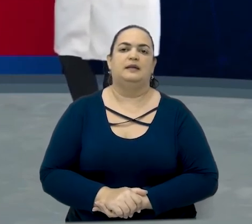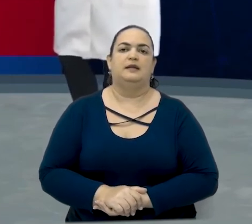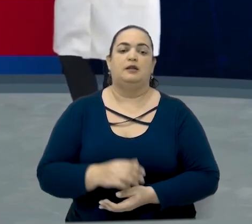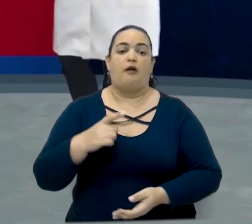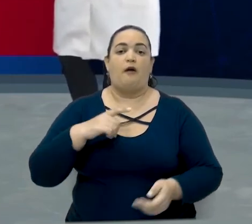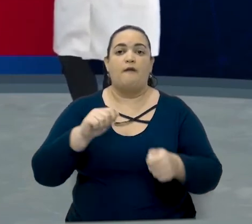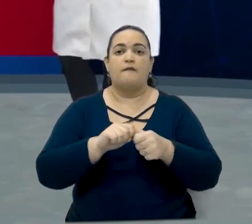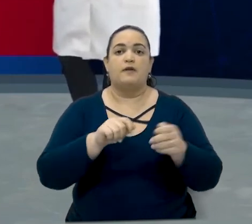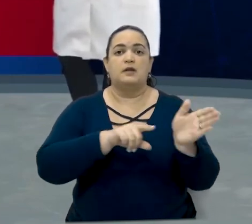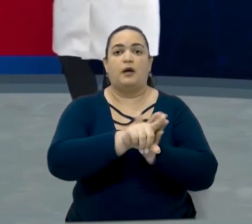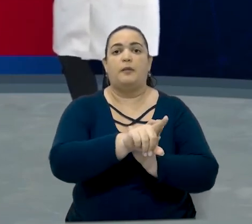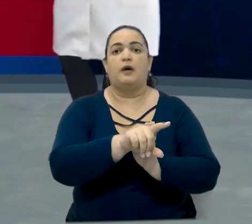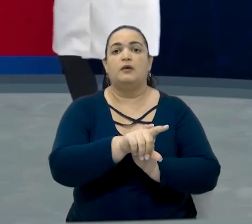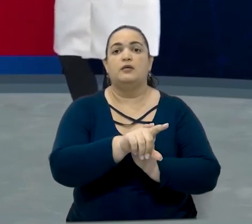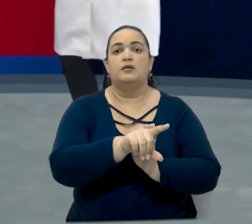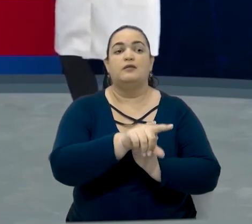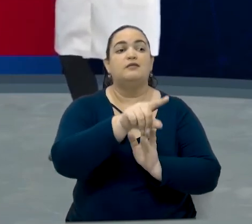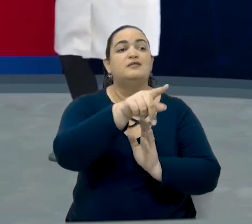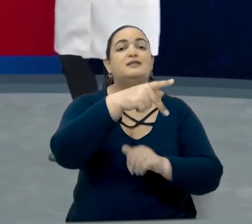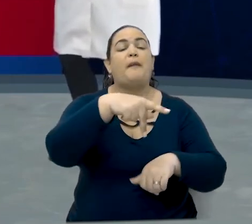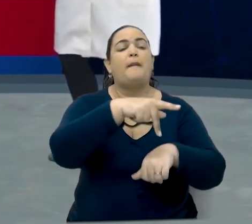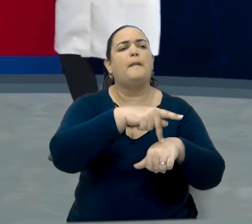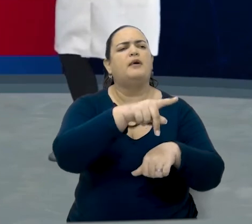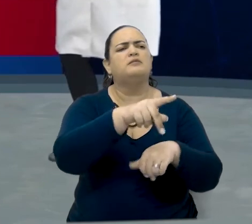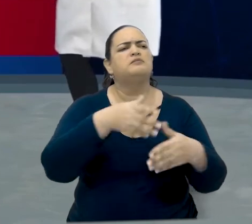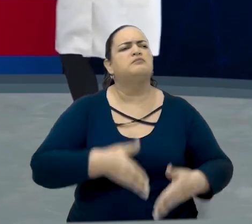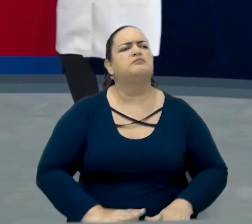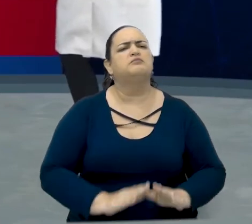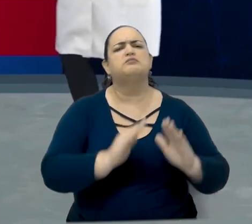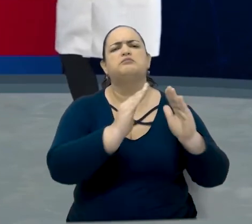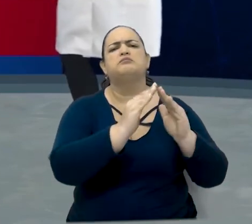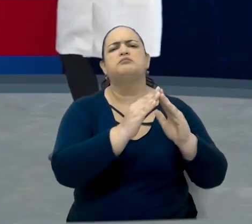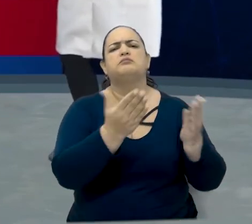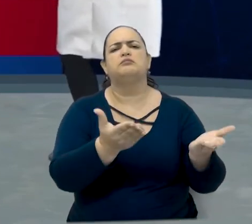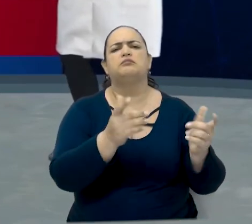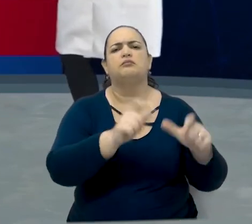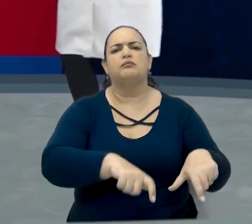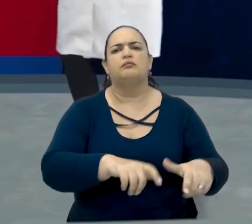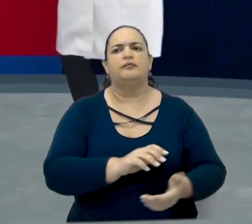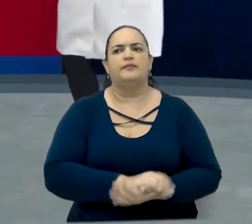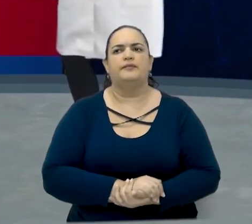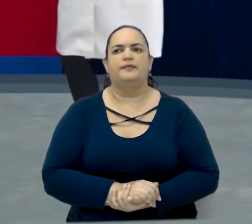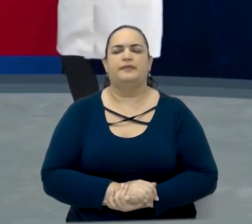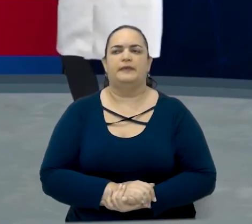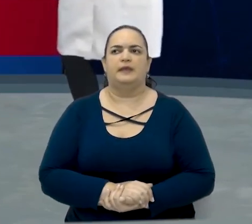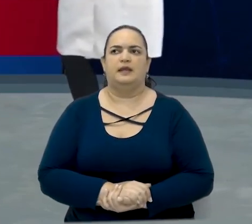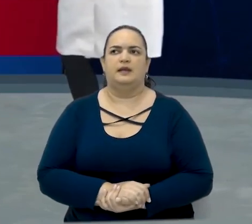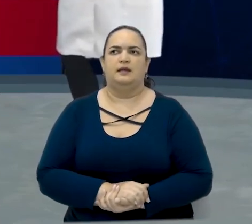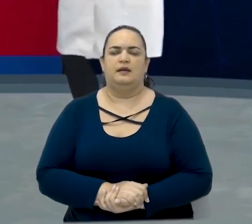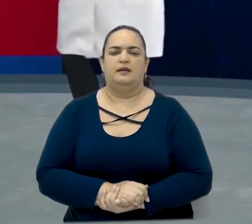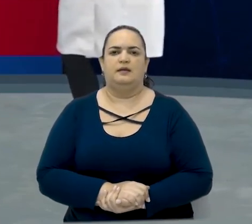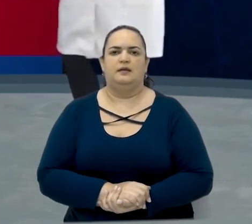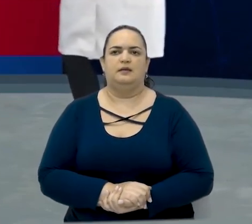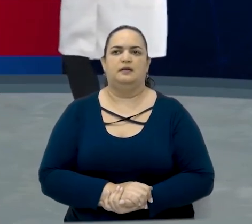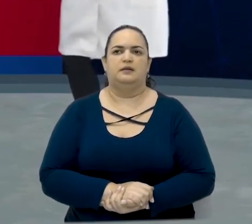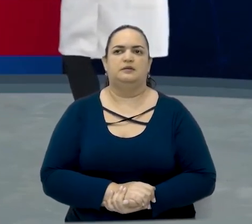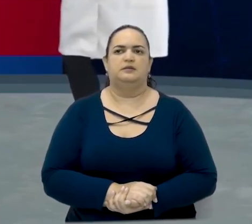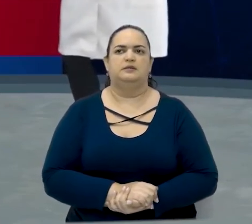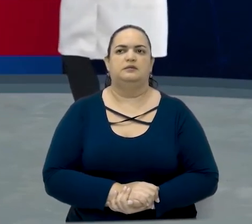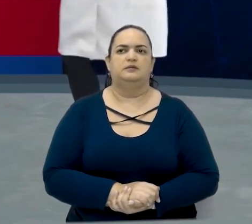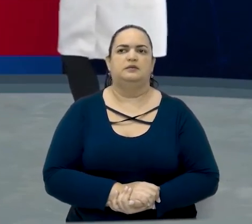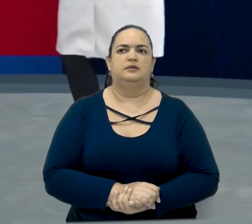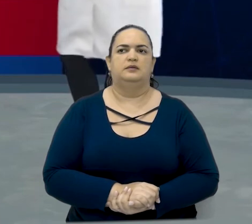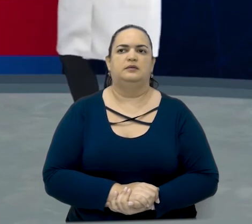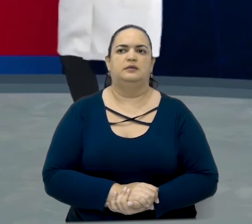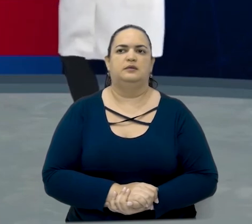O que eu quero perguntar aí? Qual é o seu país de origem? Então... Where are you from, Sammy? De onde você é, Sammy? Qual é o seu país de